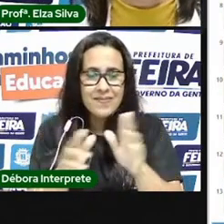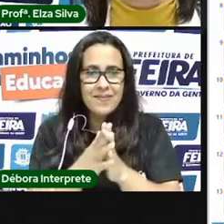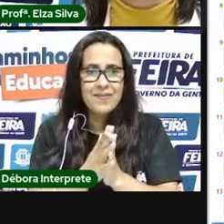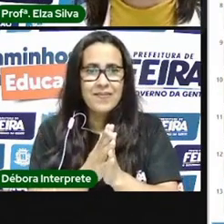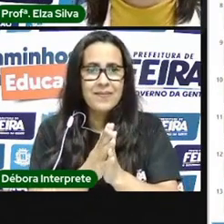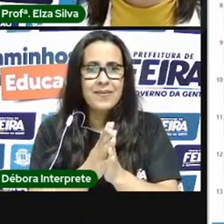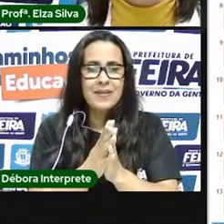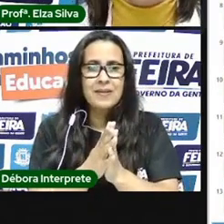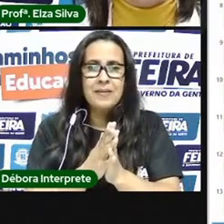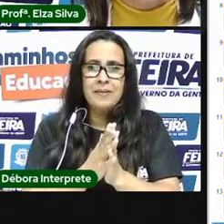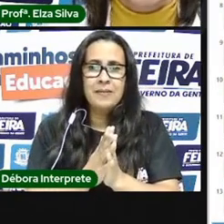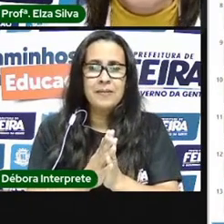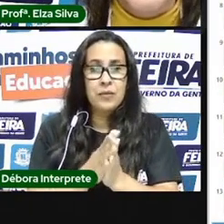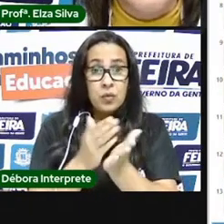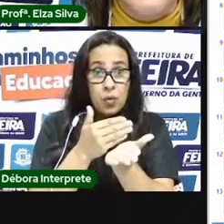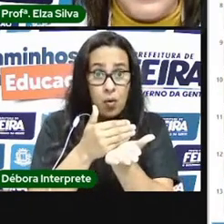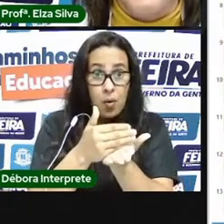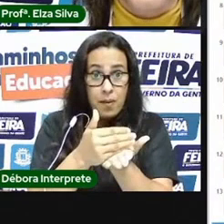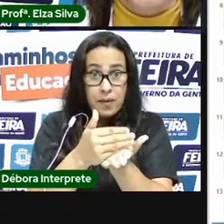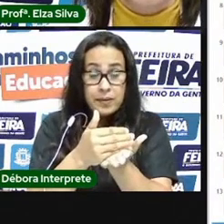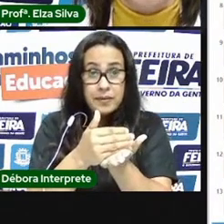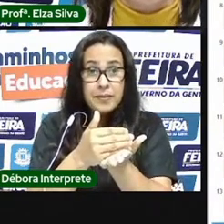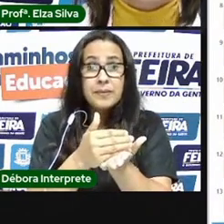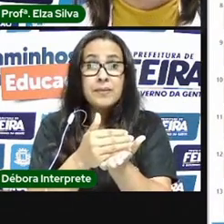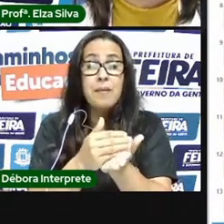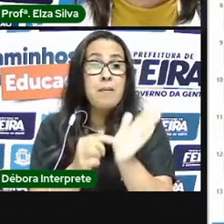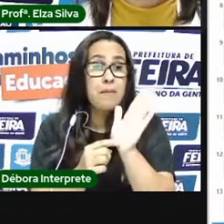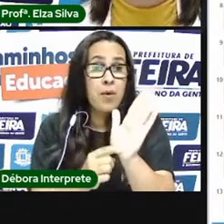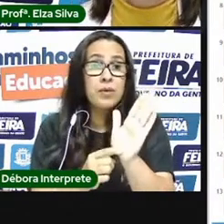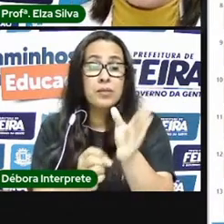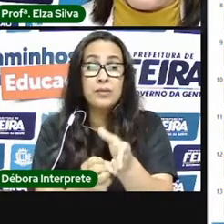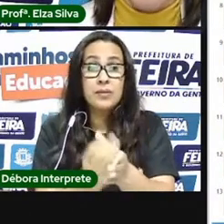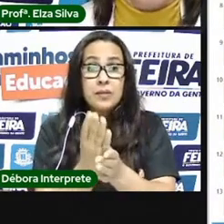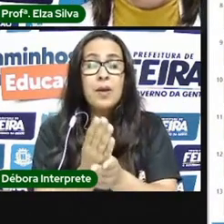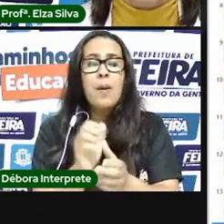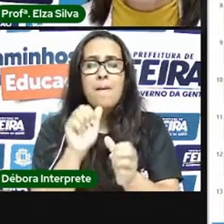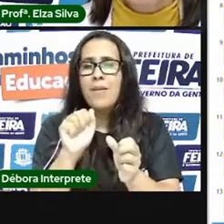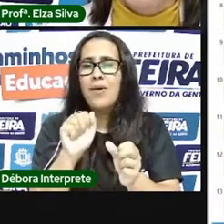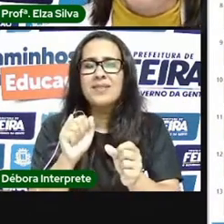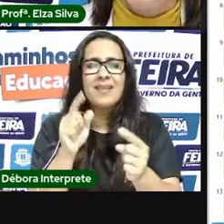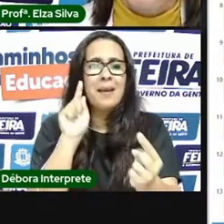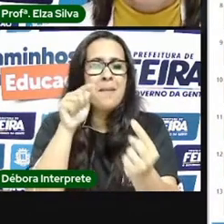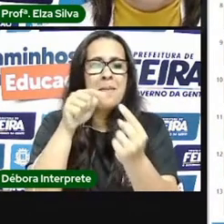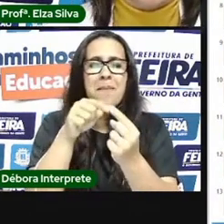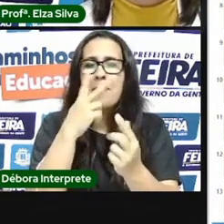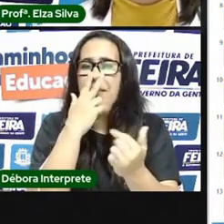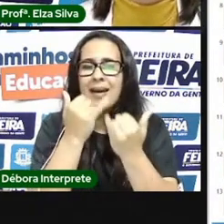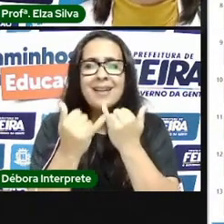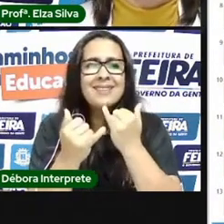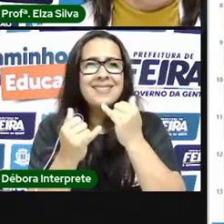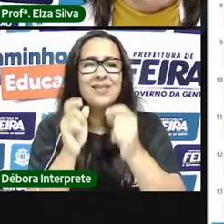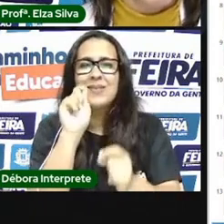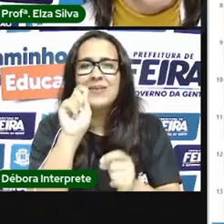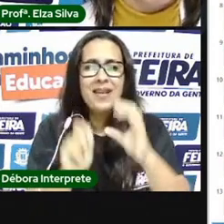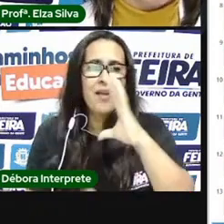inicial ele vai te mostrar múltiplas possibilidades você vai poder viajar e conhecer diversas